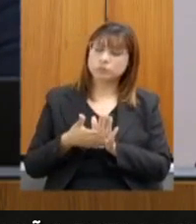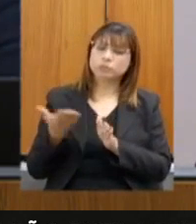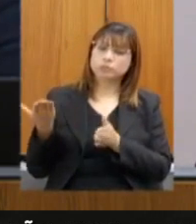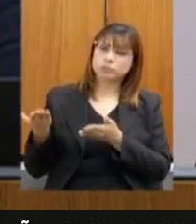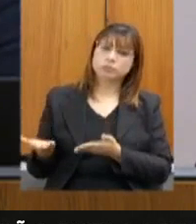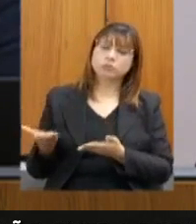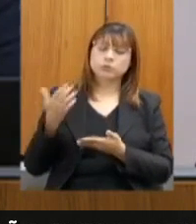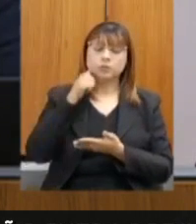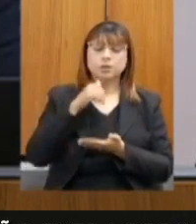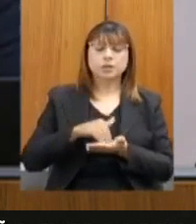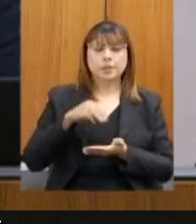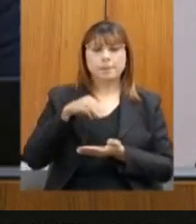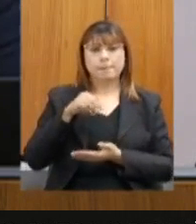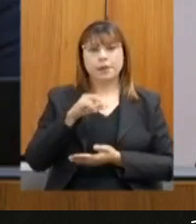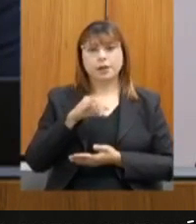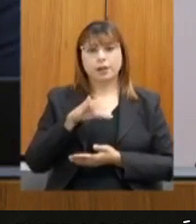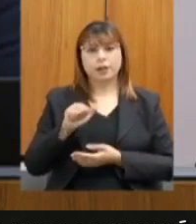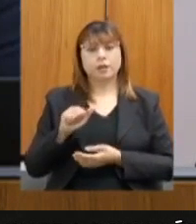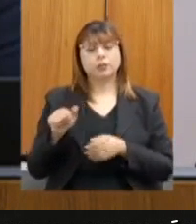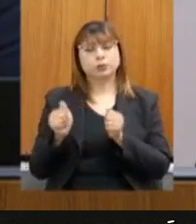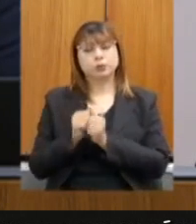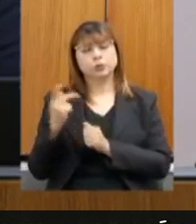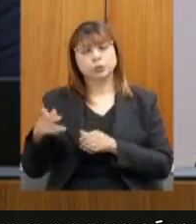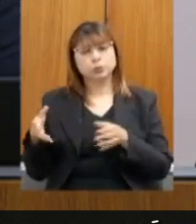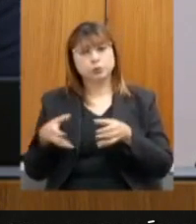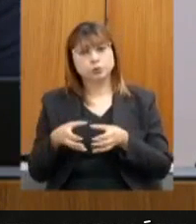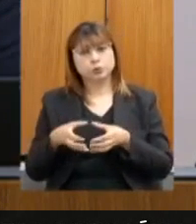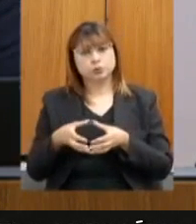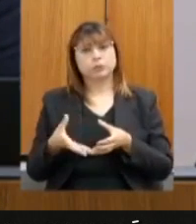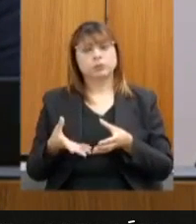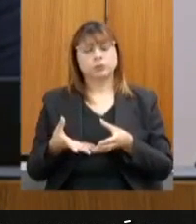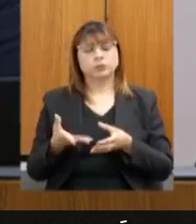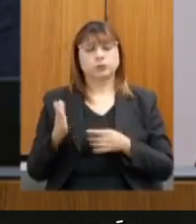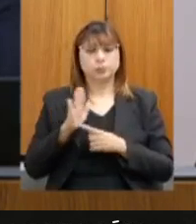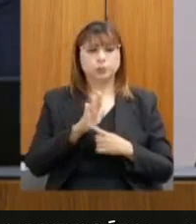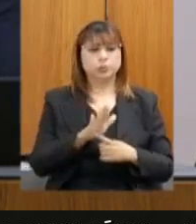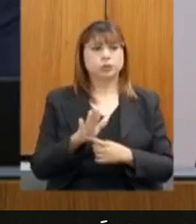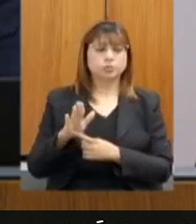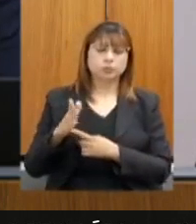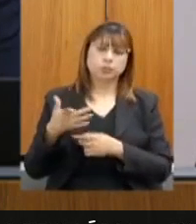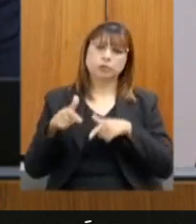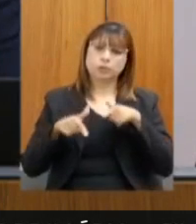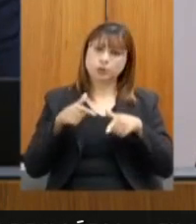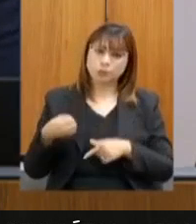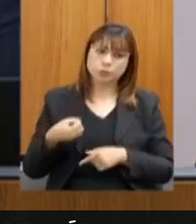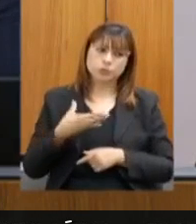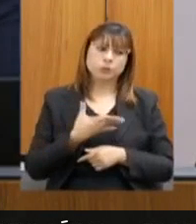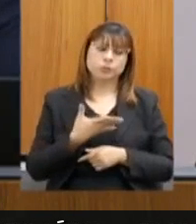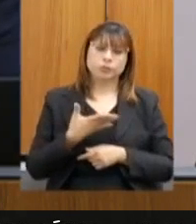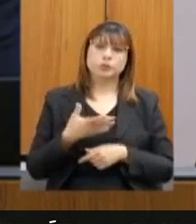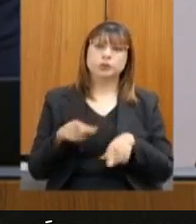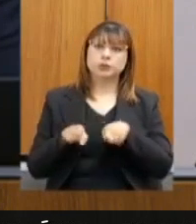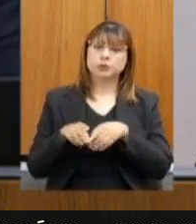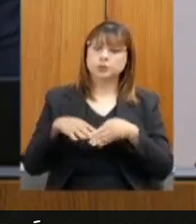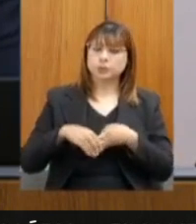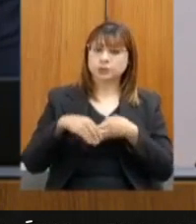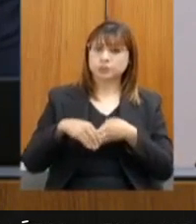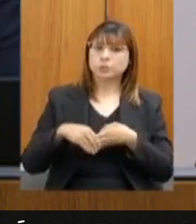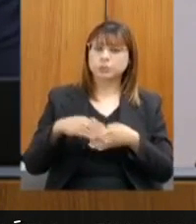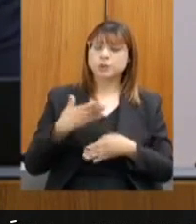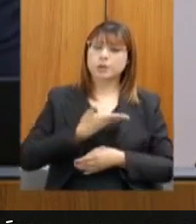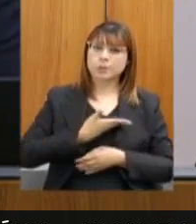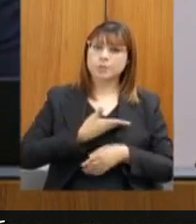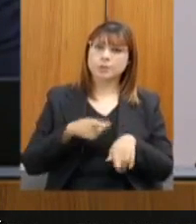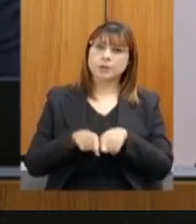trazer aí essa ação inovadora na Secretaria de Meio Ambiente. Quero cumprimentar que chegou junto conosco aqui nosso querido